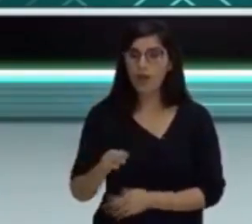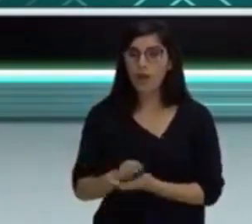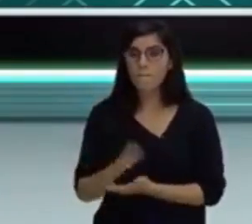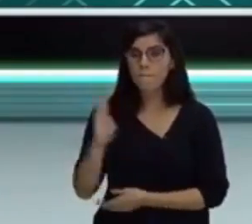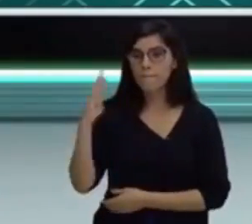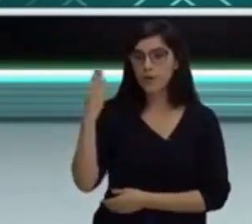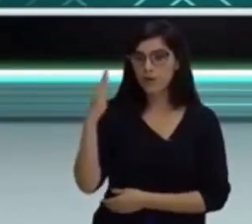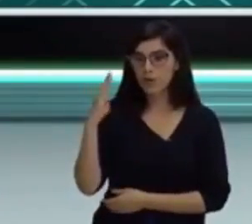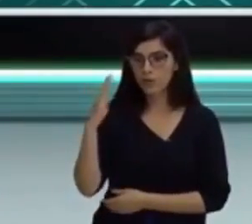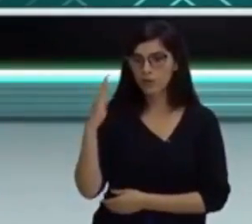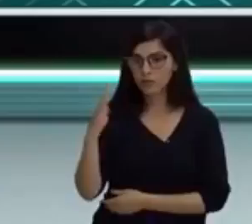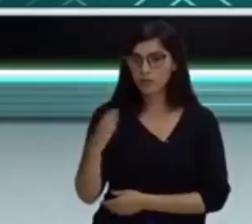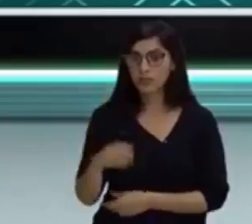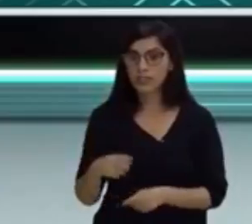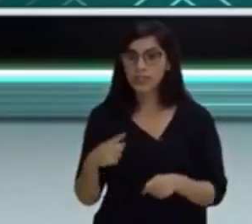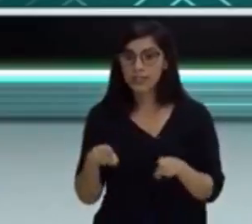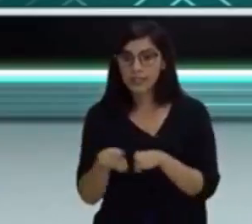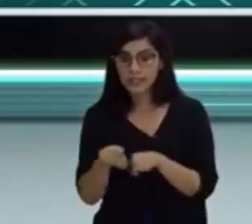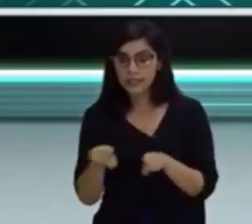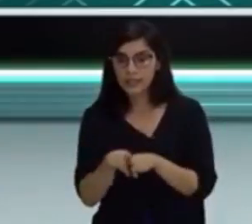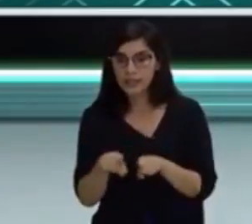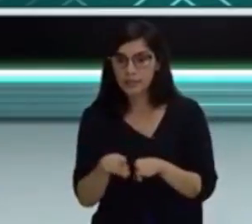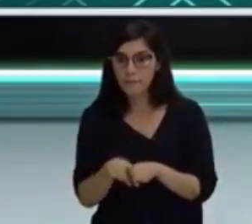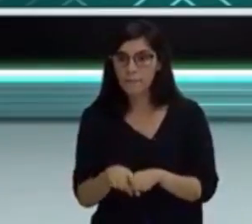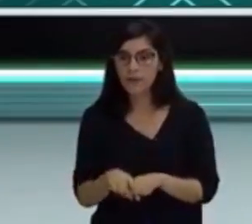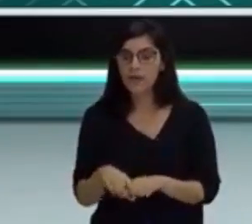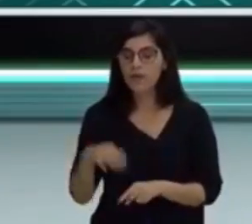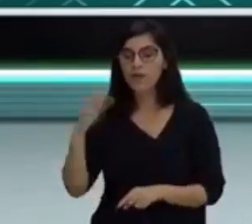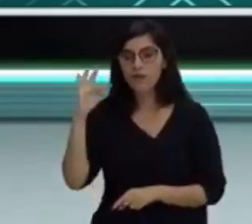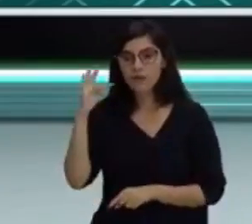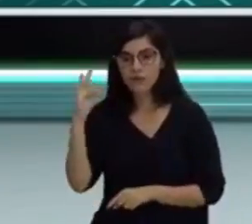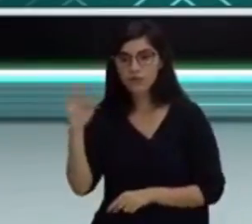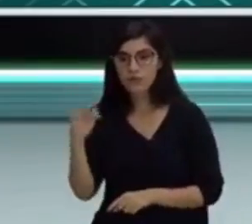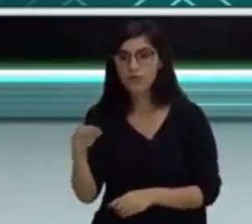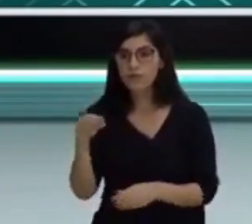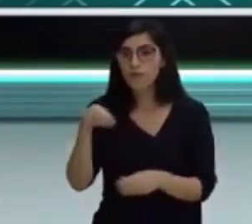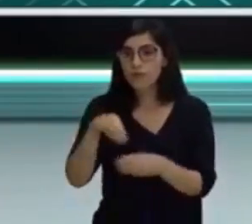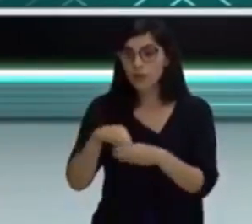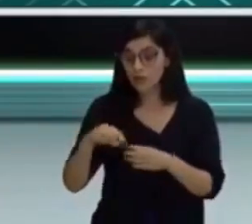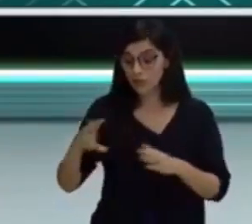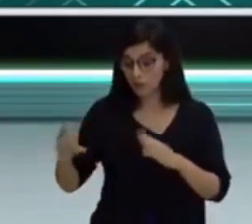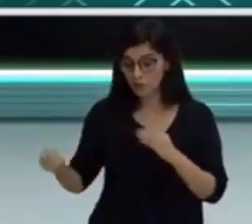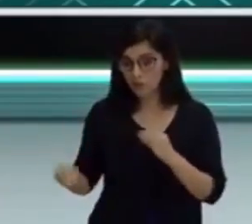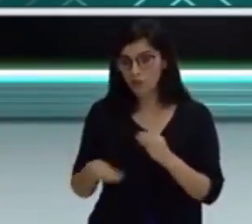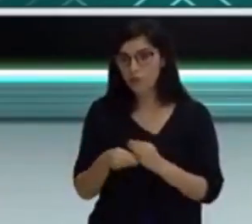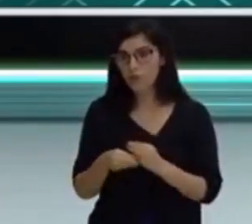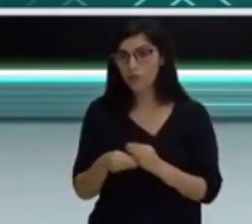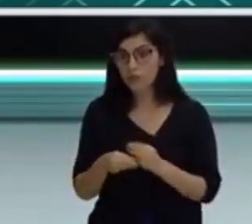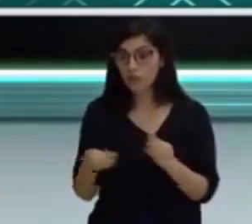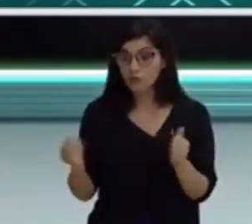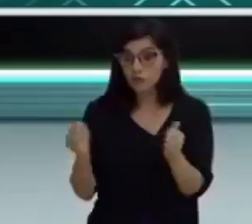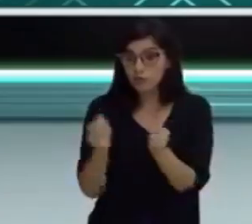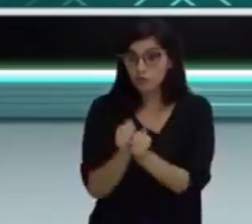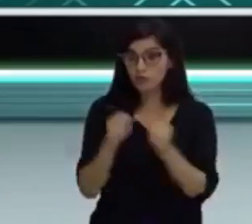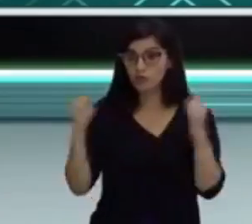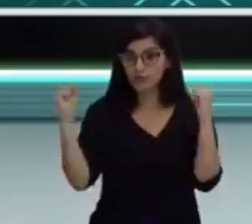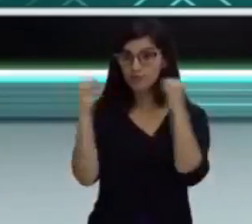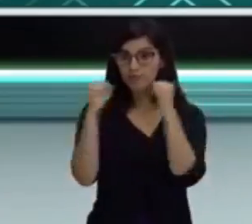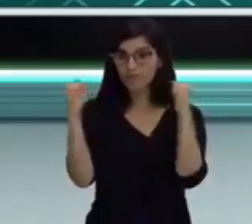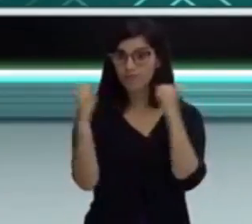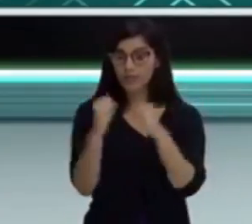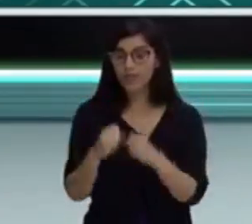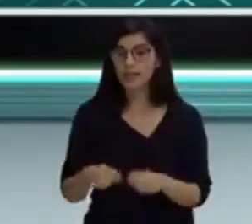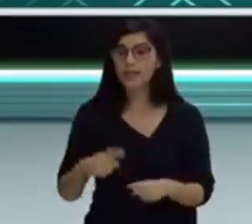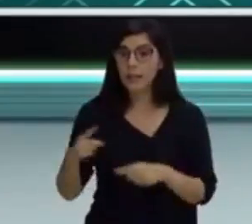do corpo. E, por minha vez, né, por minha prática na educação física. Logo em seguida, também nós